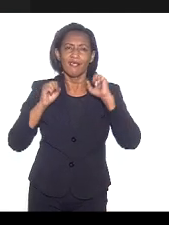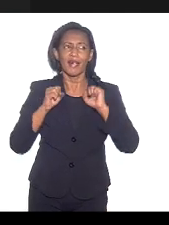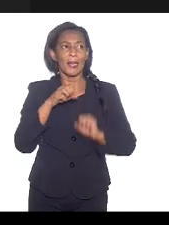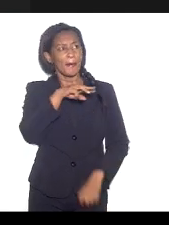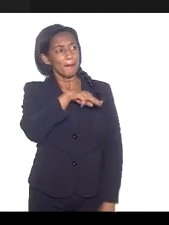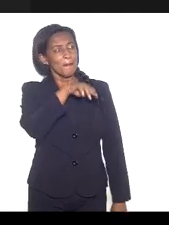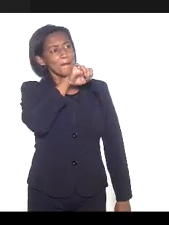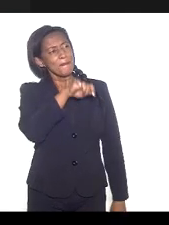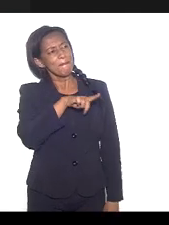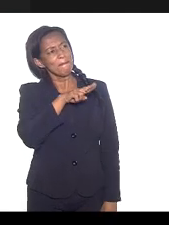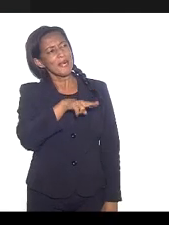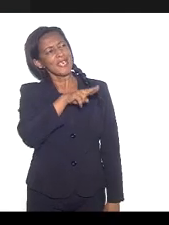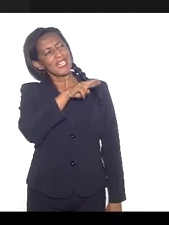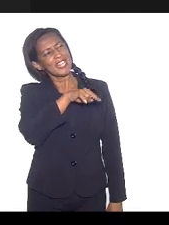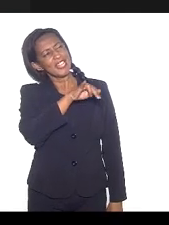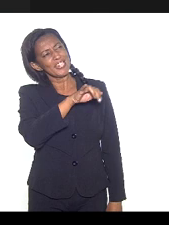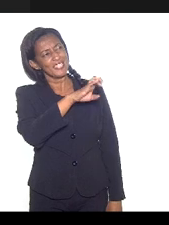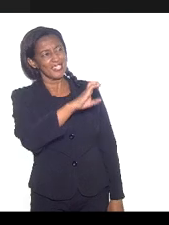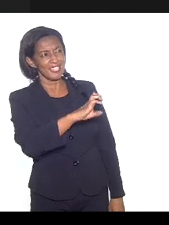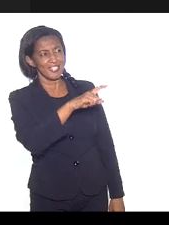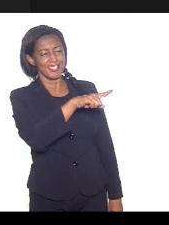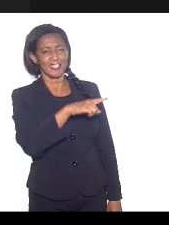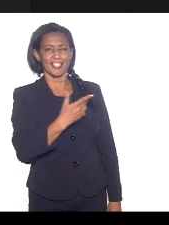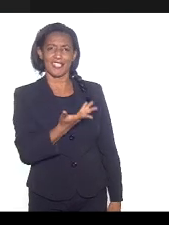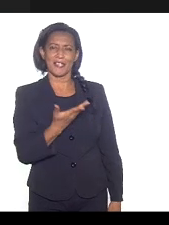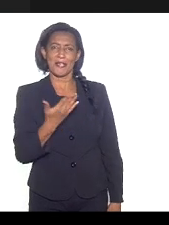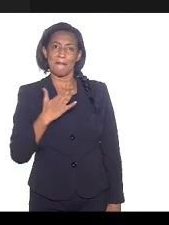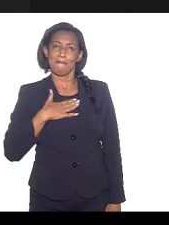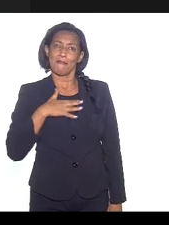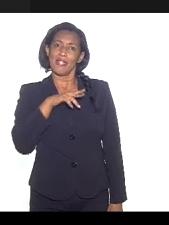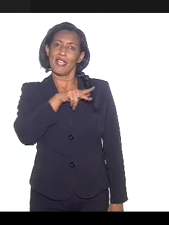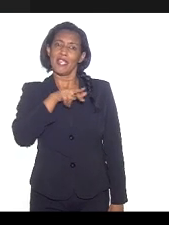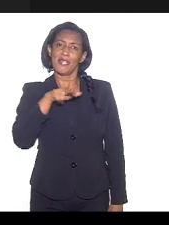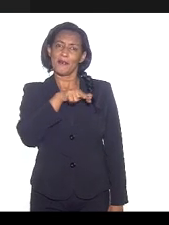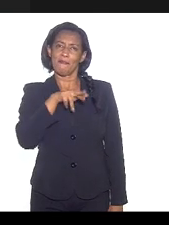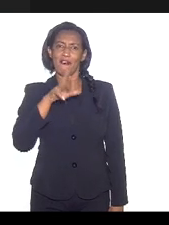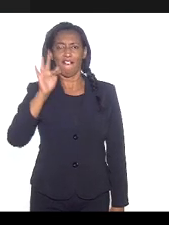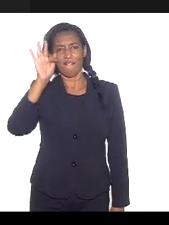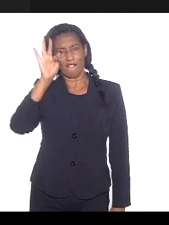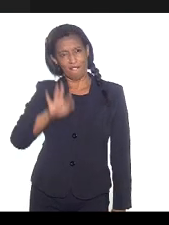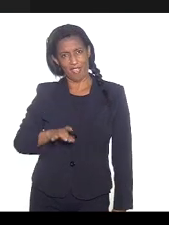Nilce é covardia porque, além de ser minha irmã de crença,